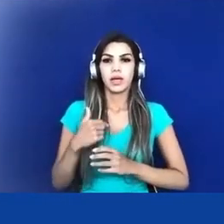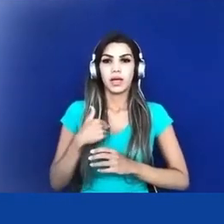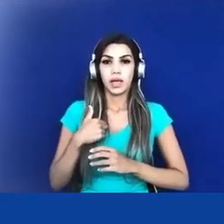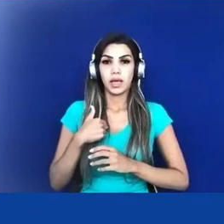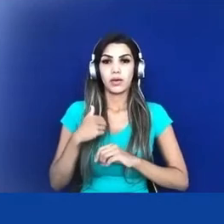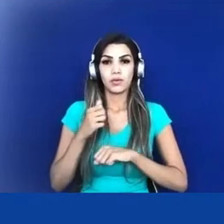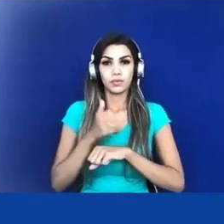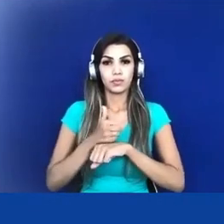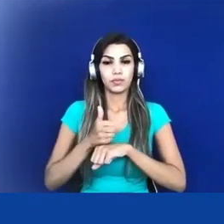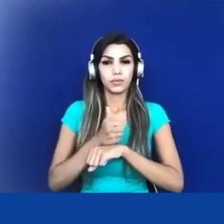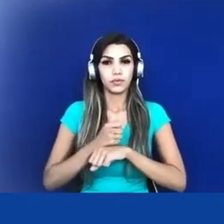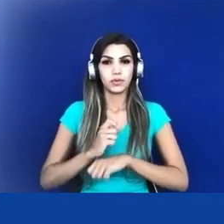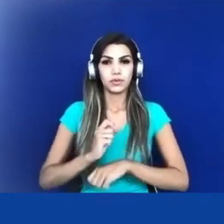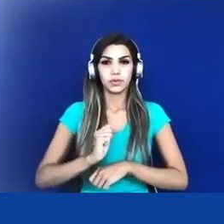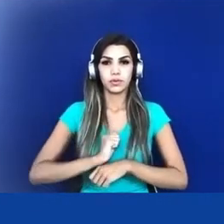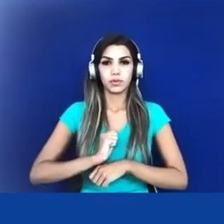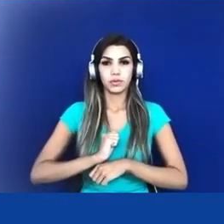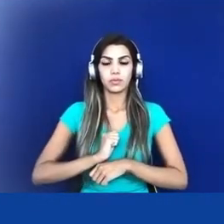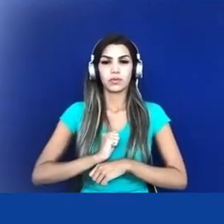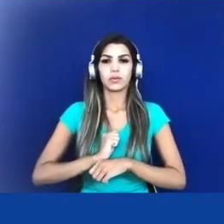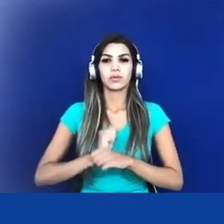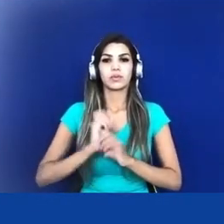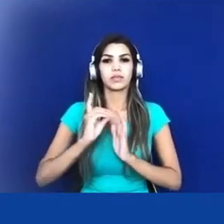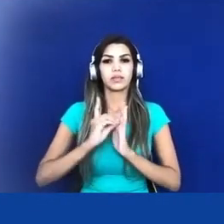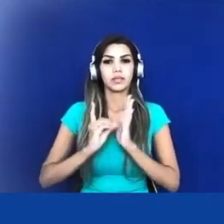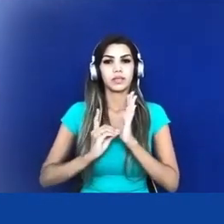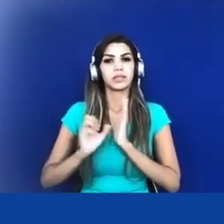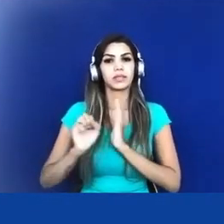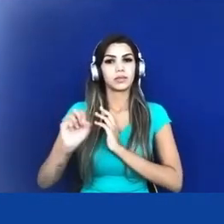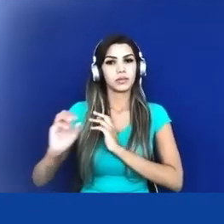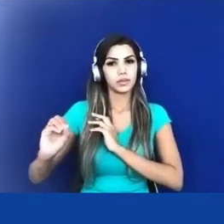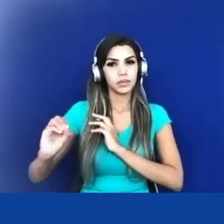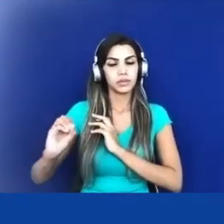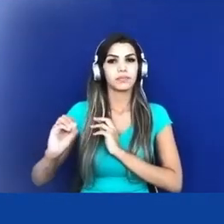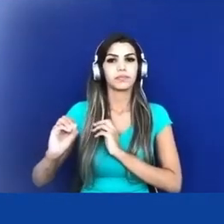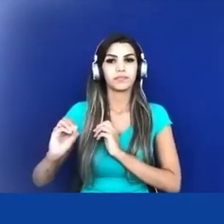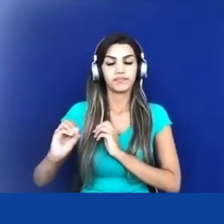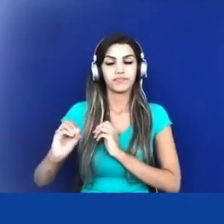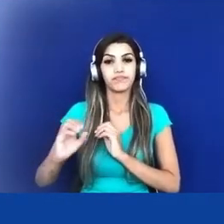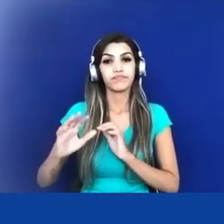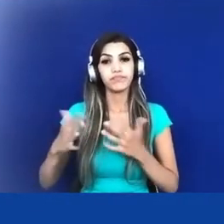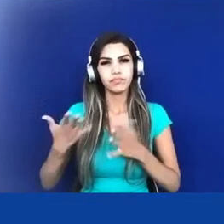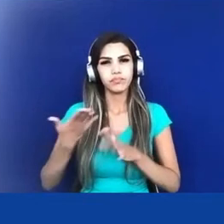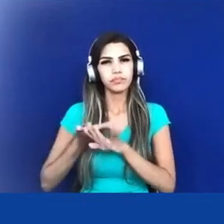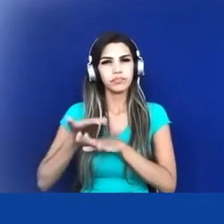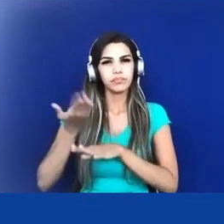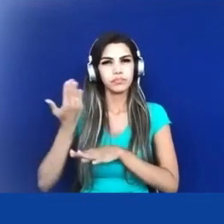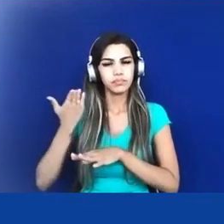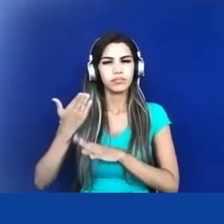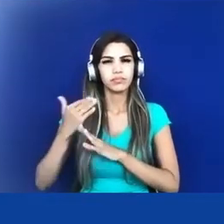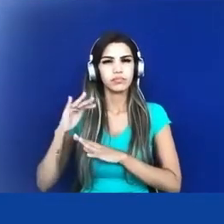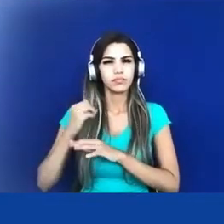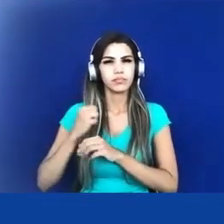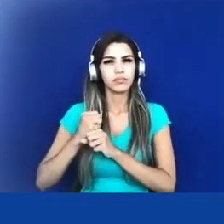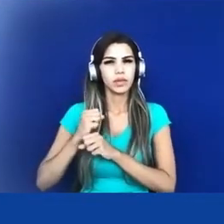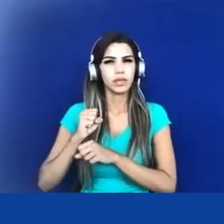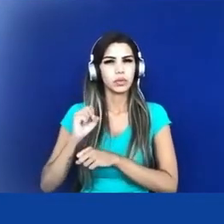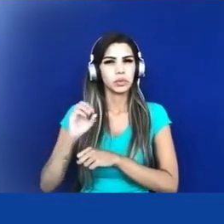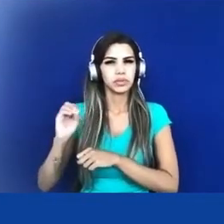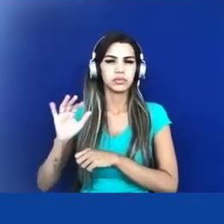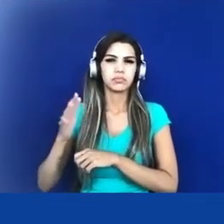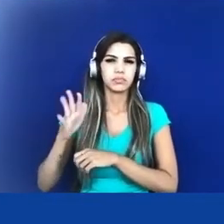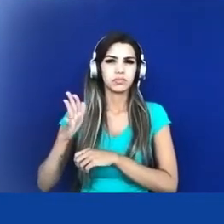junto com ele. E a gente, naquele momento, tinha algumas coisas muito importantes para nós,